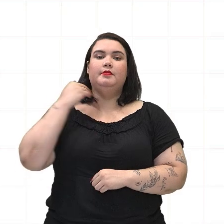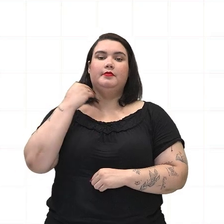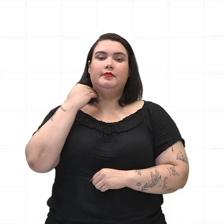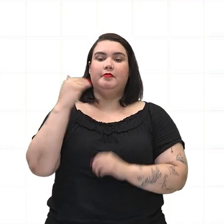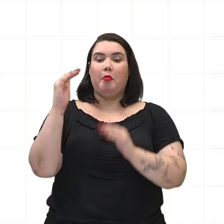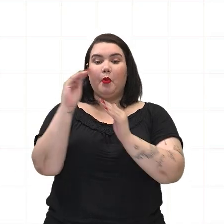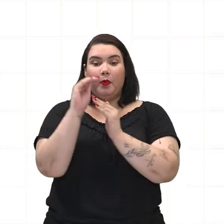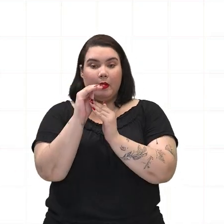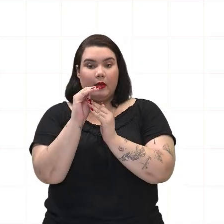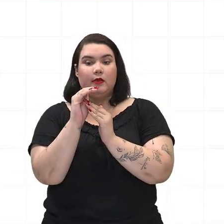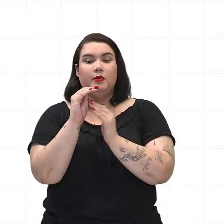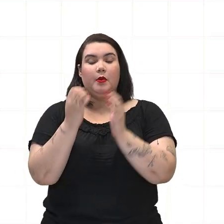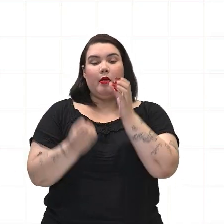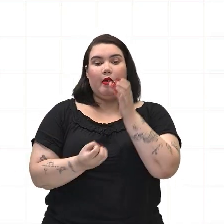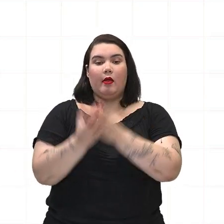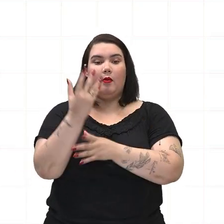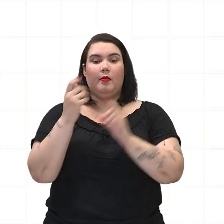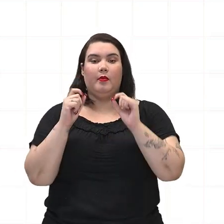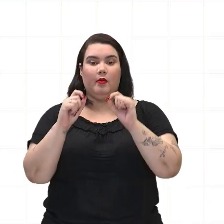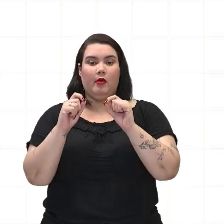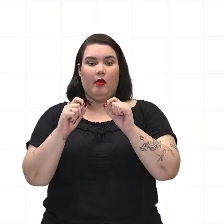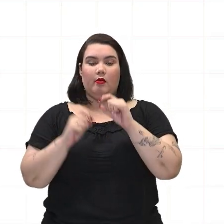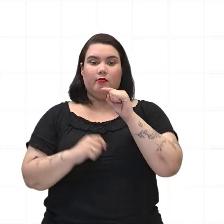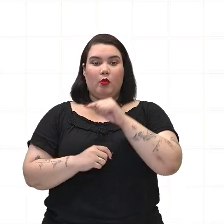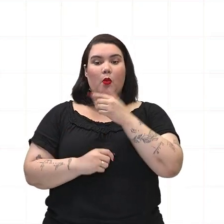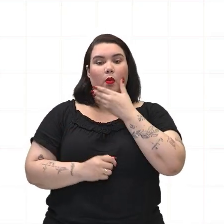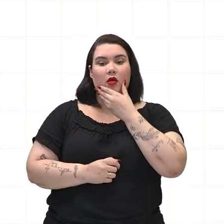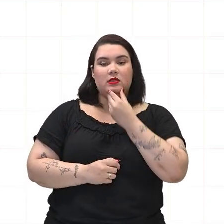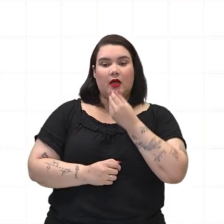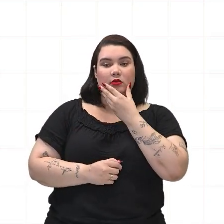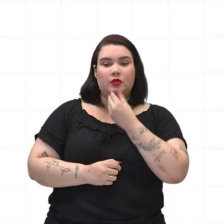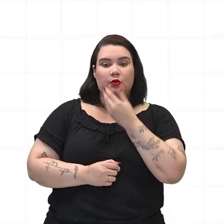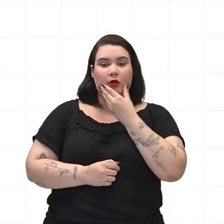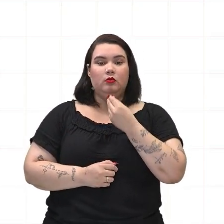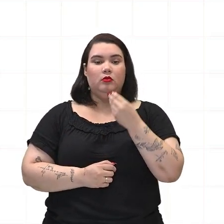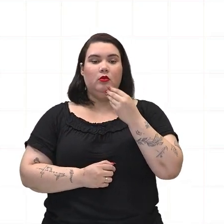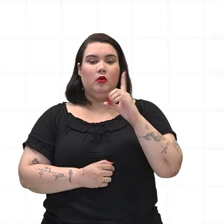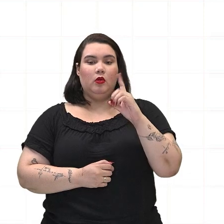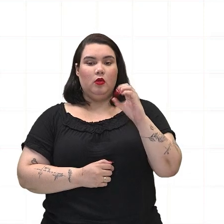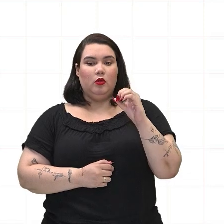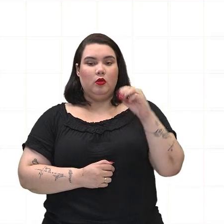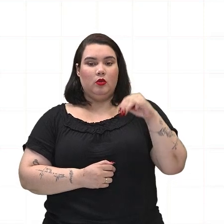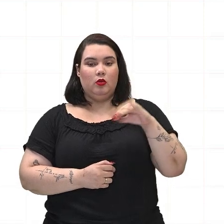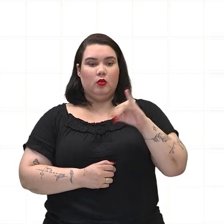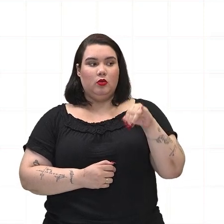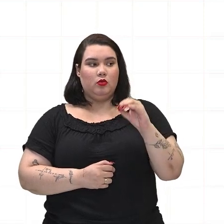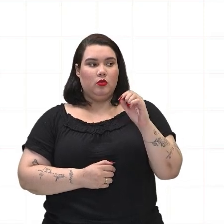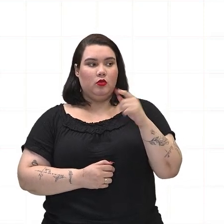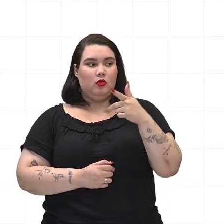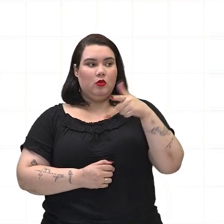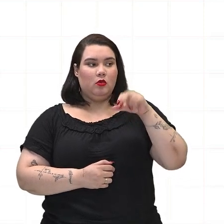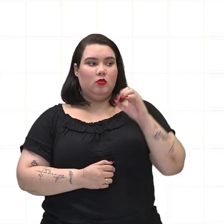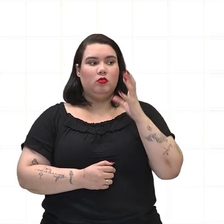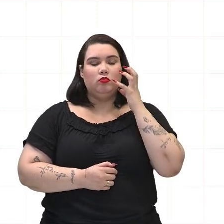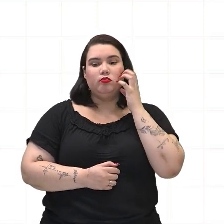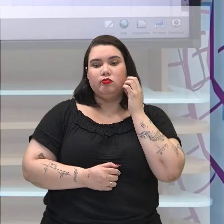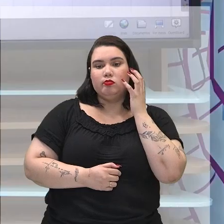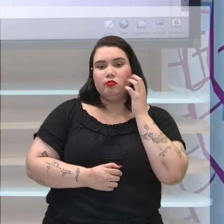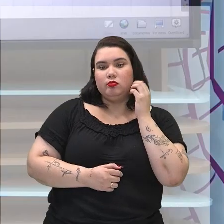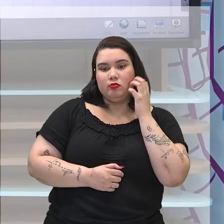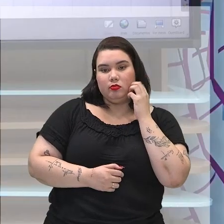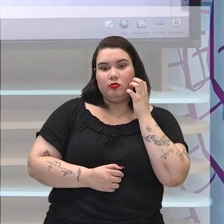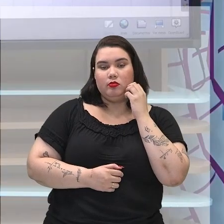foi criado por Dom João, dentro desse período joanino. Então, olha só, agora,